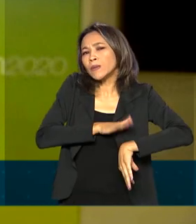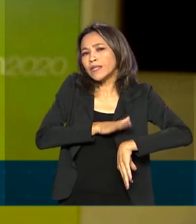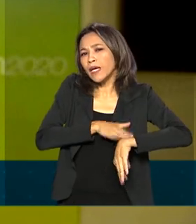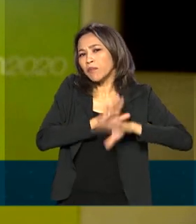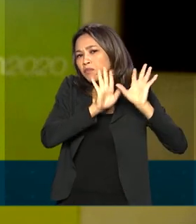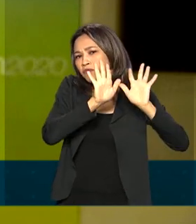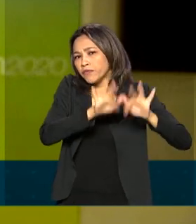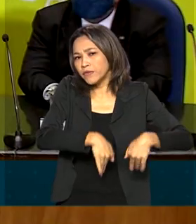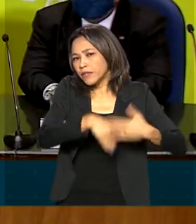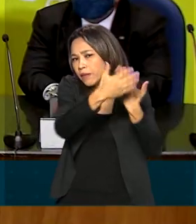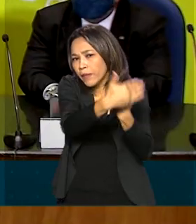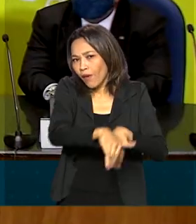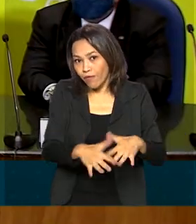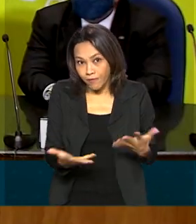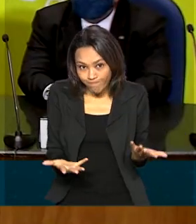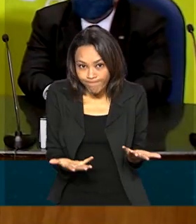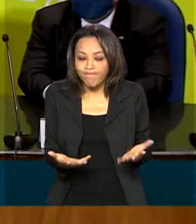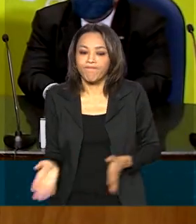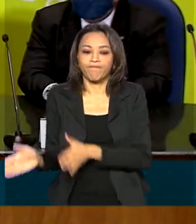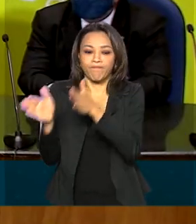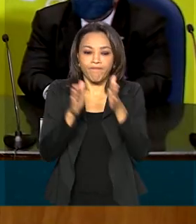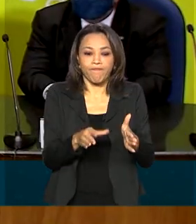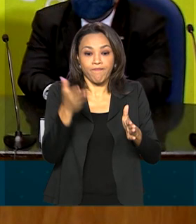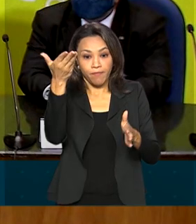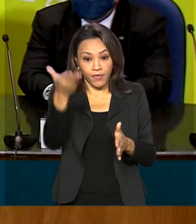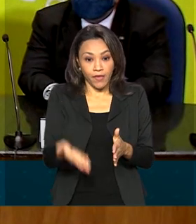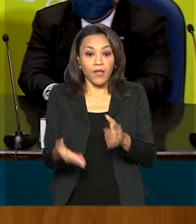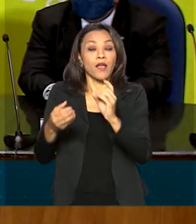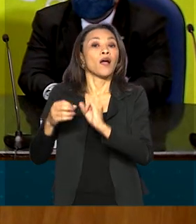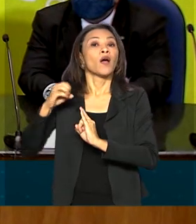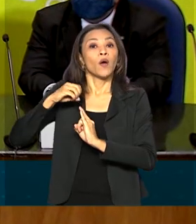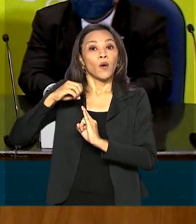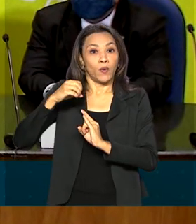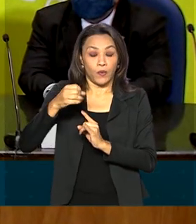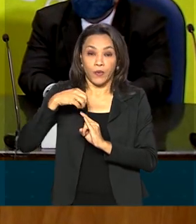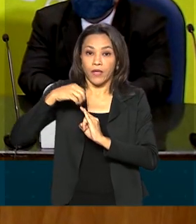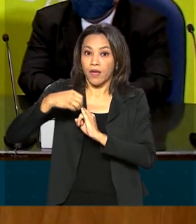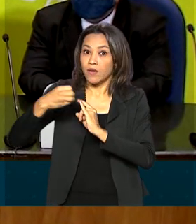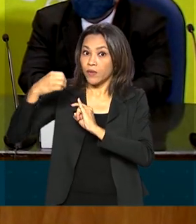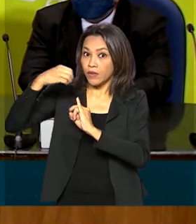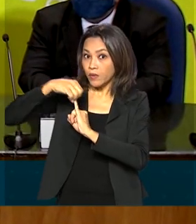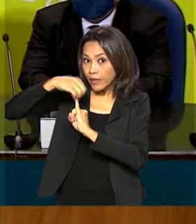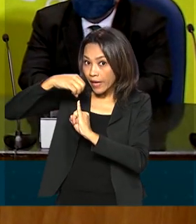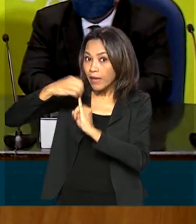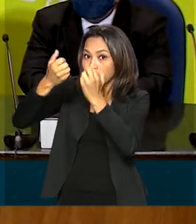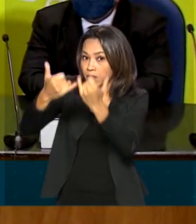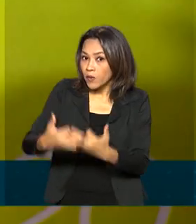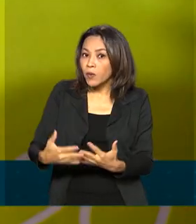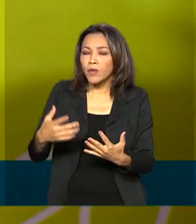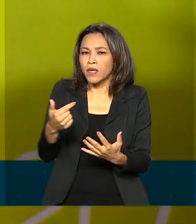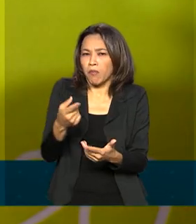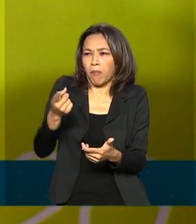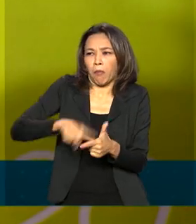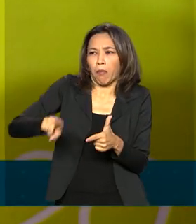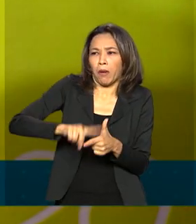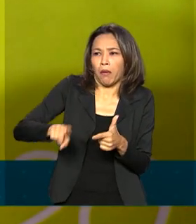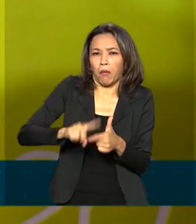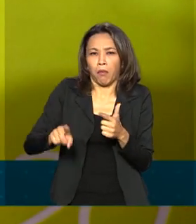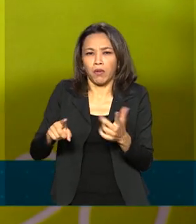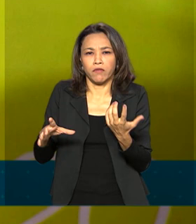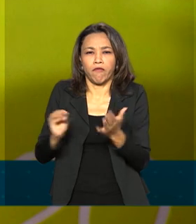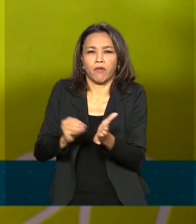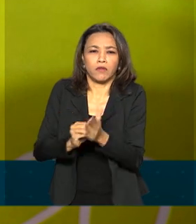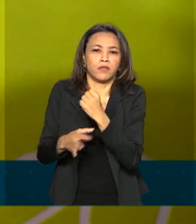concluíram o exame. O Inep destacou ainda que não houve problemas com a segurança do exame. Nós fizemos um